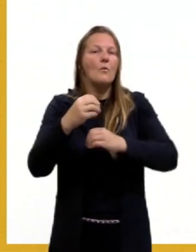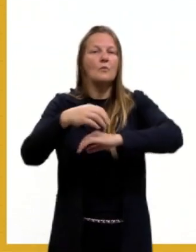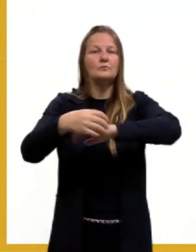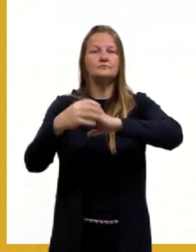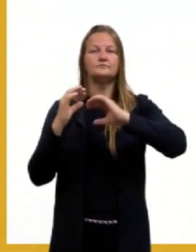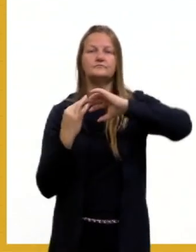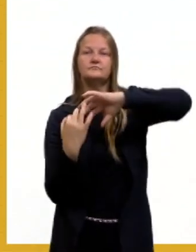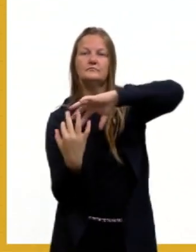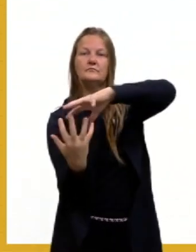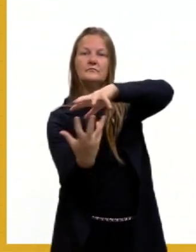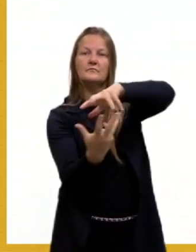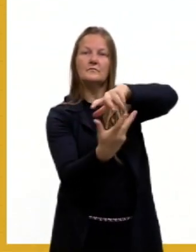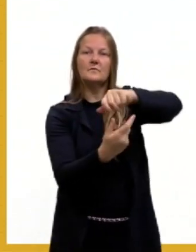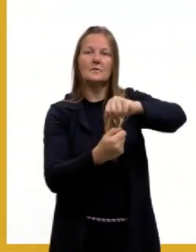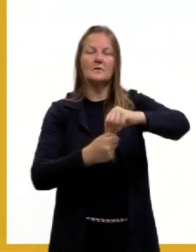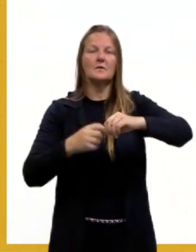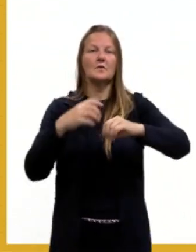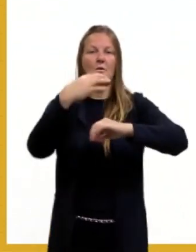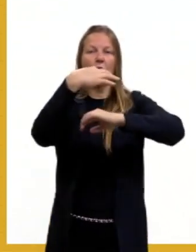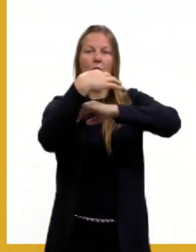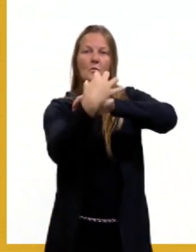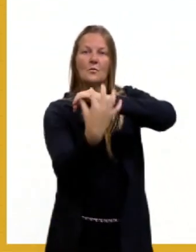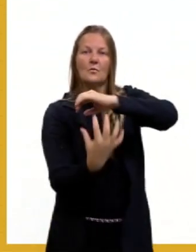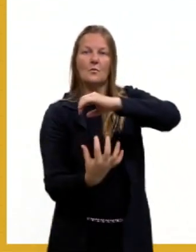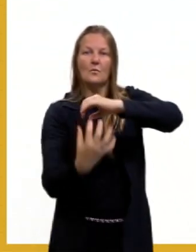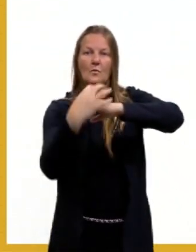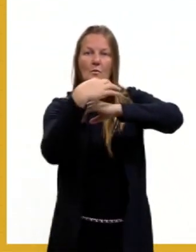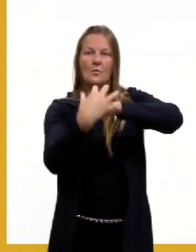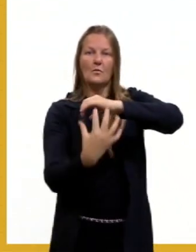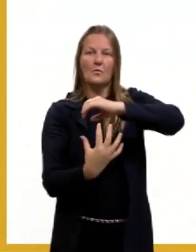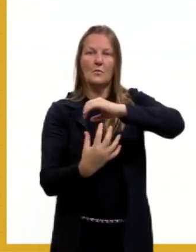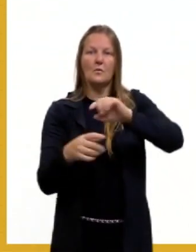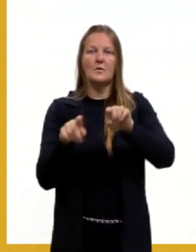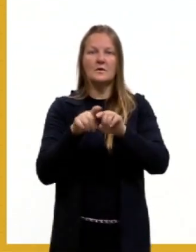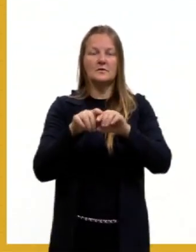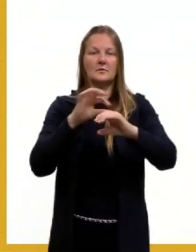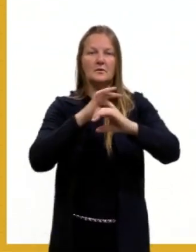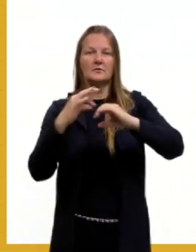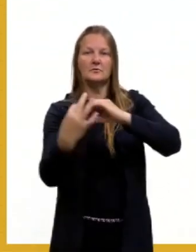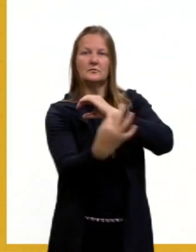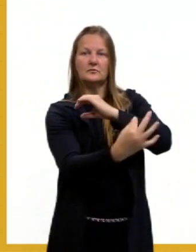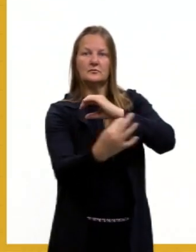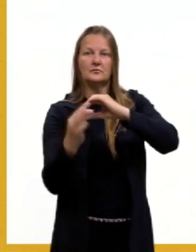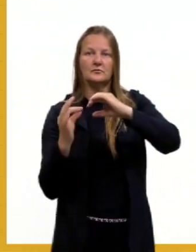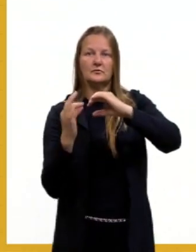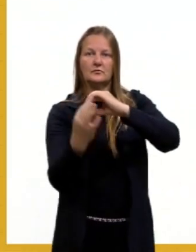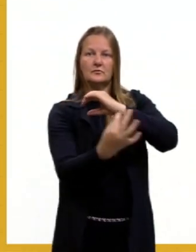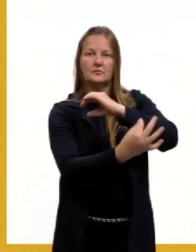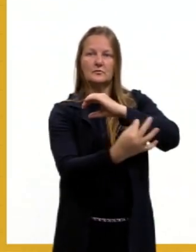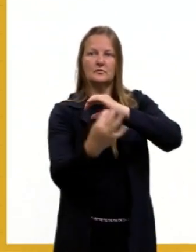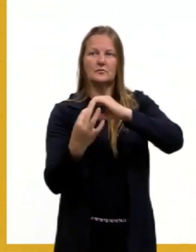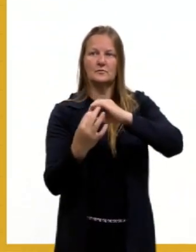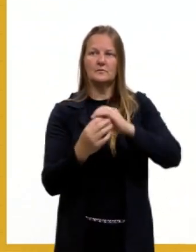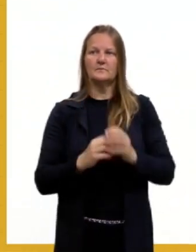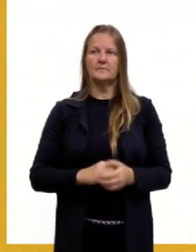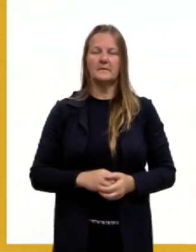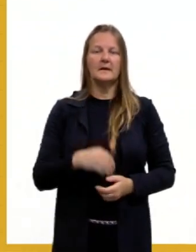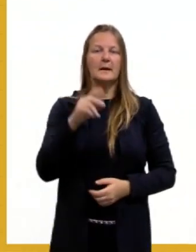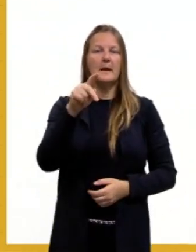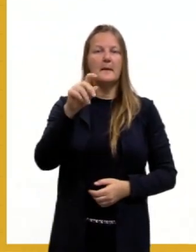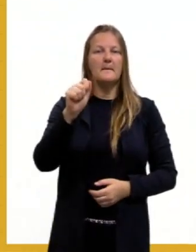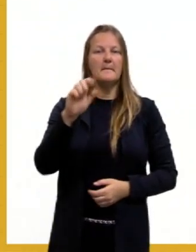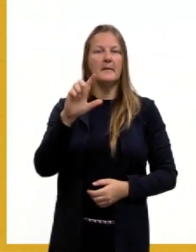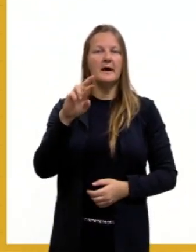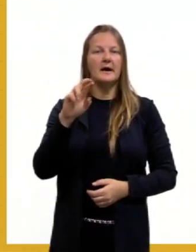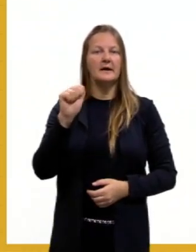que são os paralelos e os meridianos, tá, a linha, a gente chama ou de paralelo ou de meridiano, paralelo, então, eles são